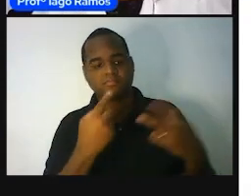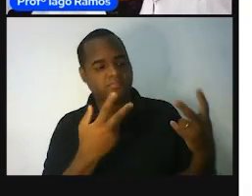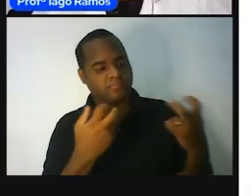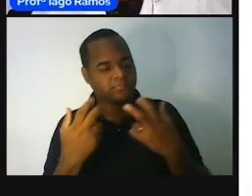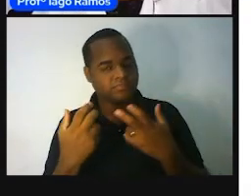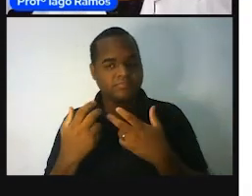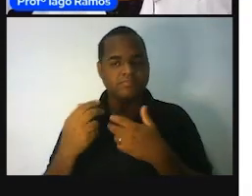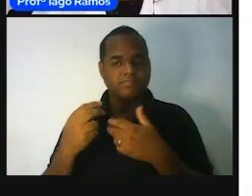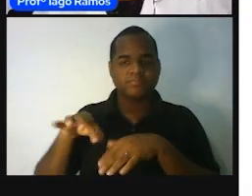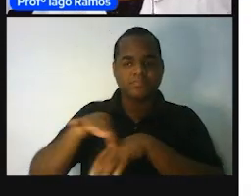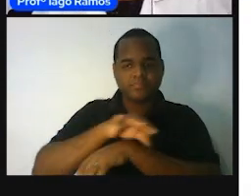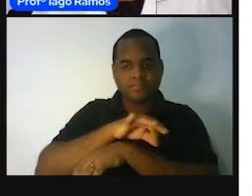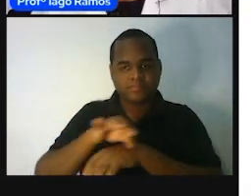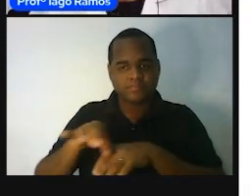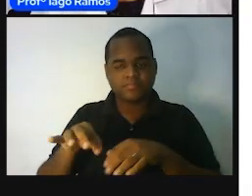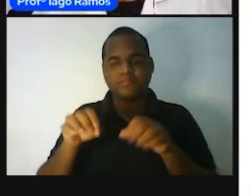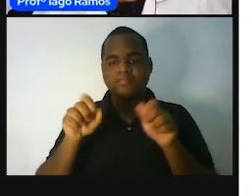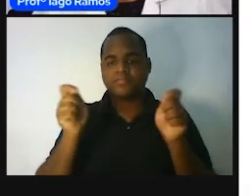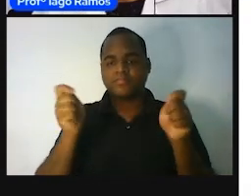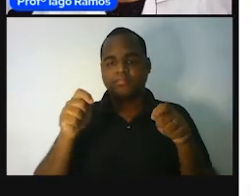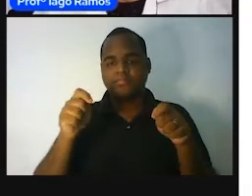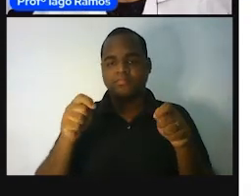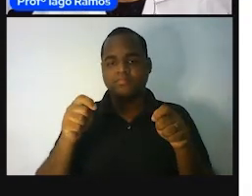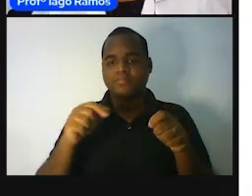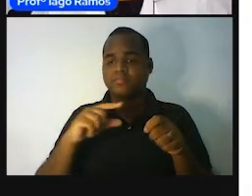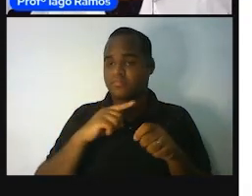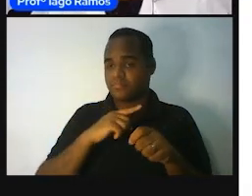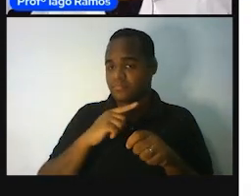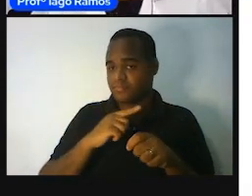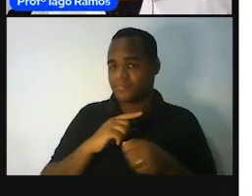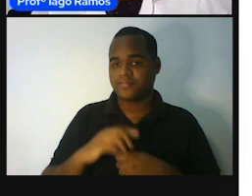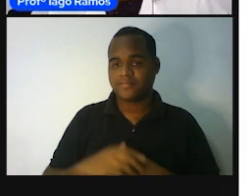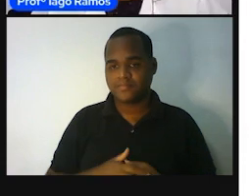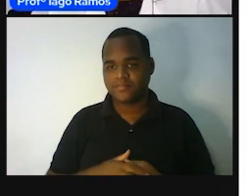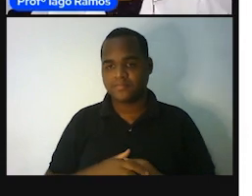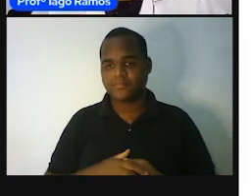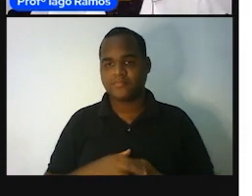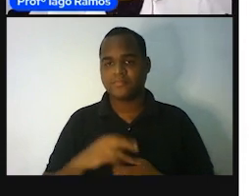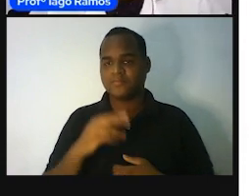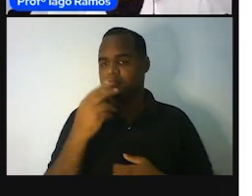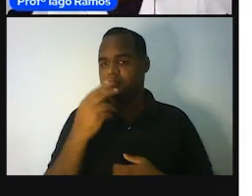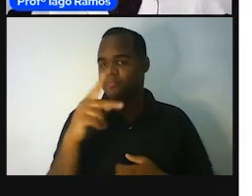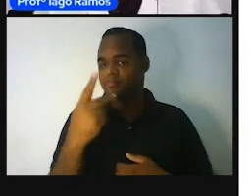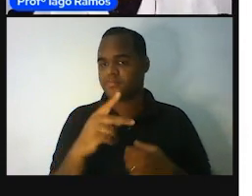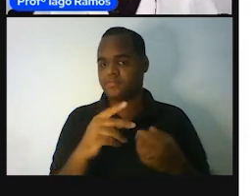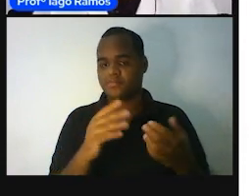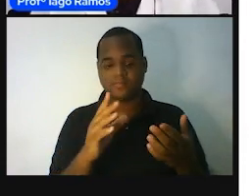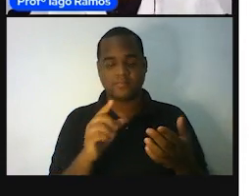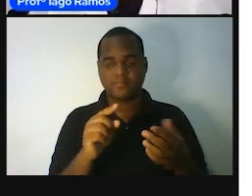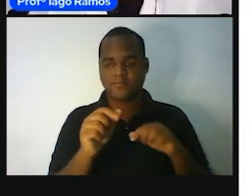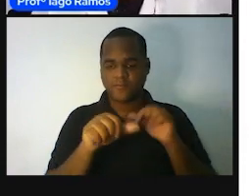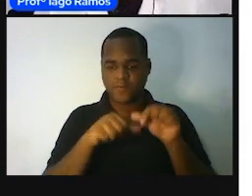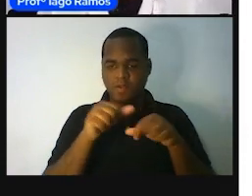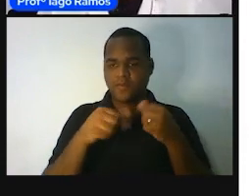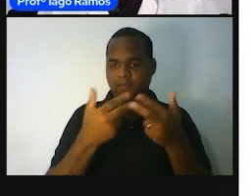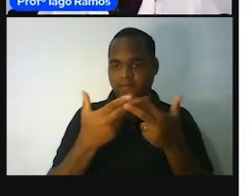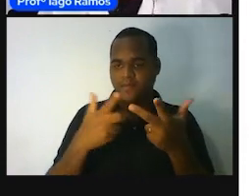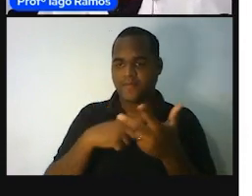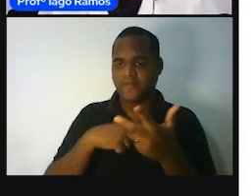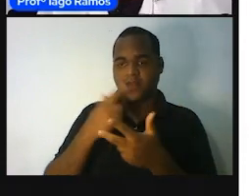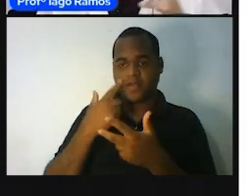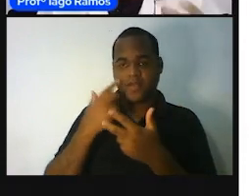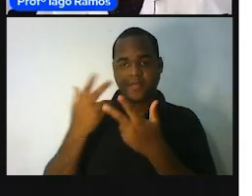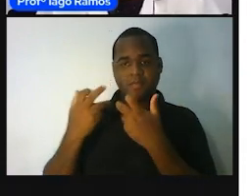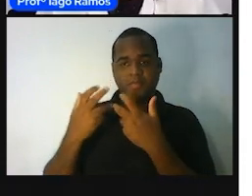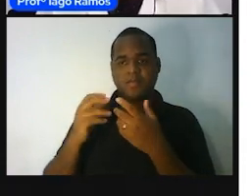na sua volta e que pode ser medido. Certo? E aí, o que é que você faz? além de você perceber isso, tem aquelas